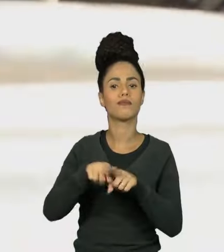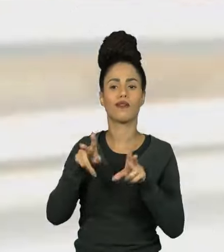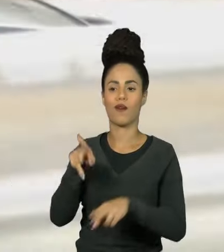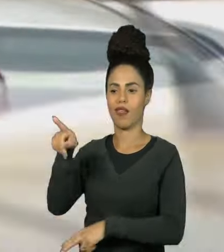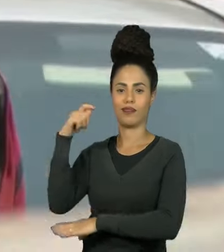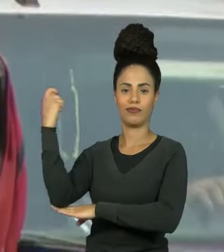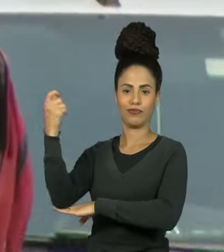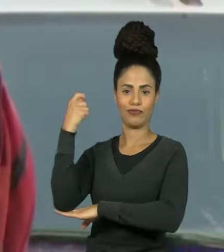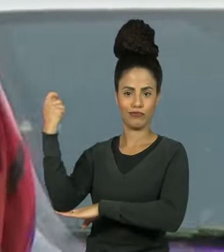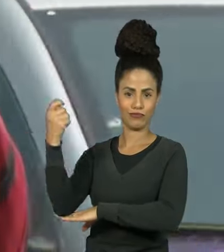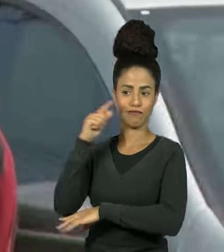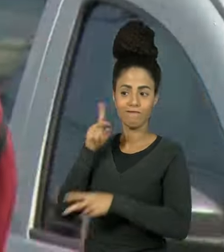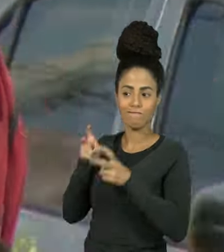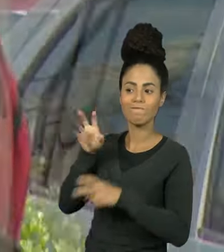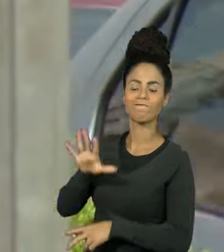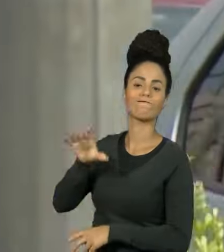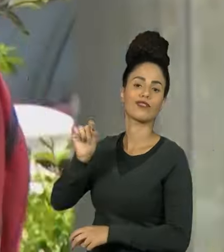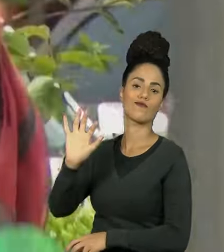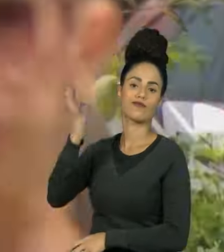Sul.